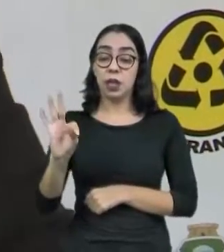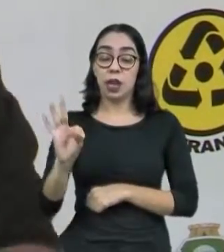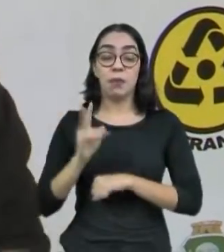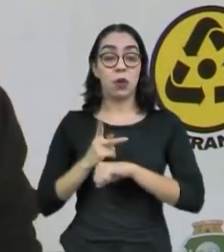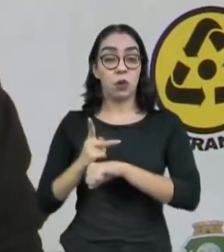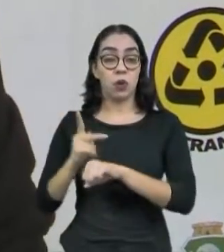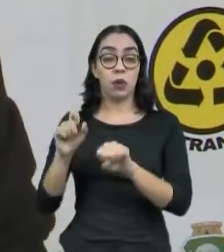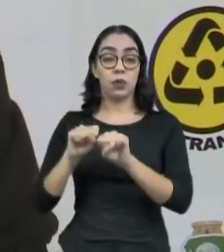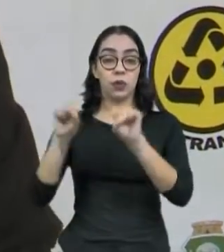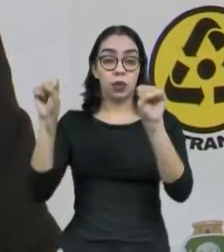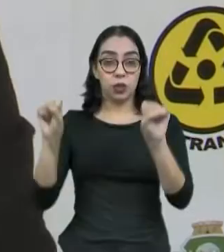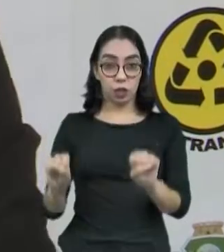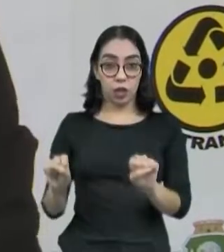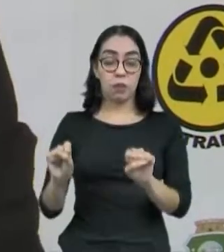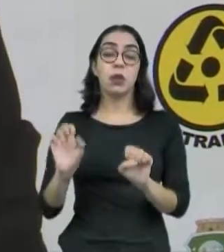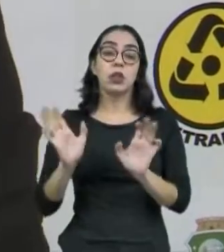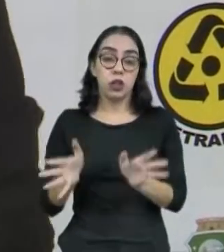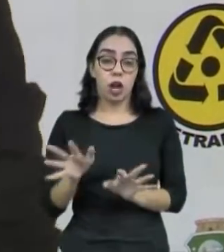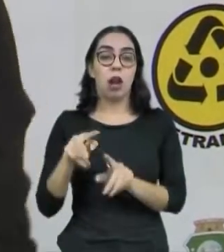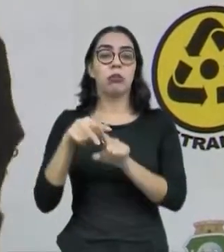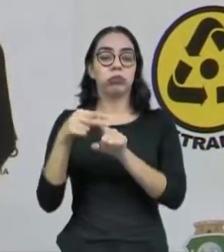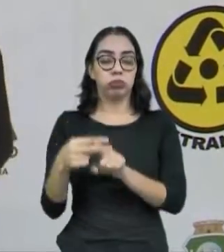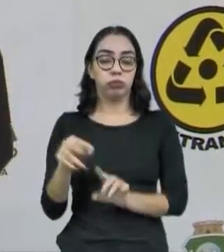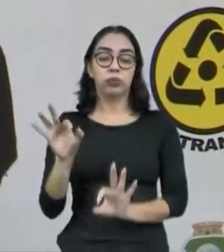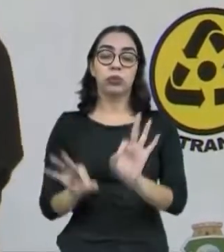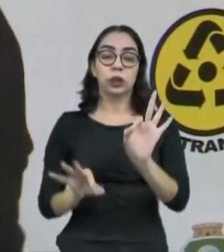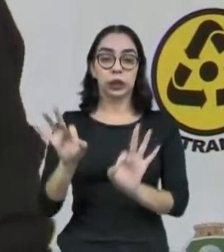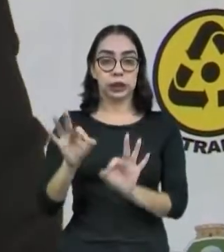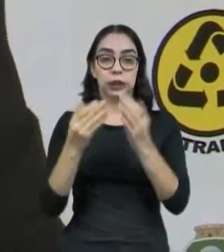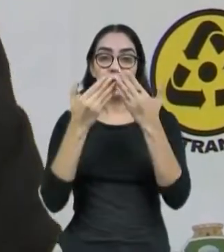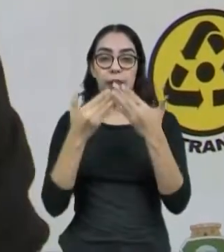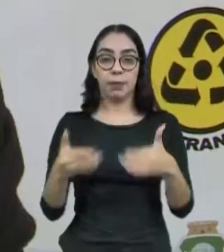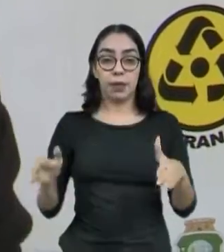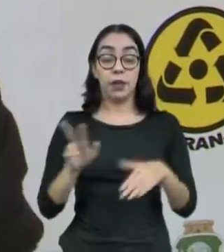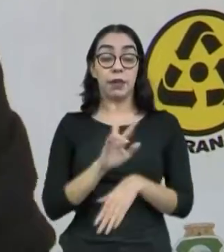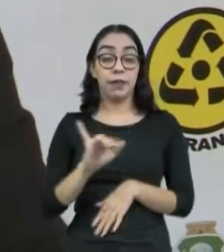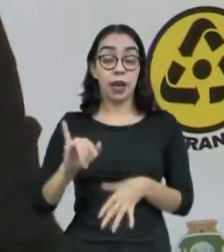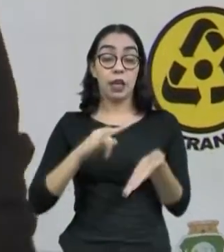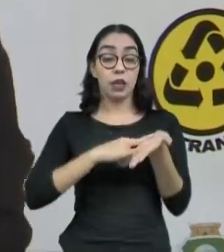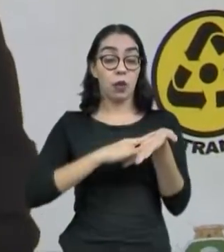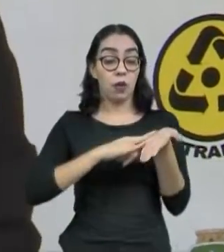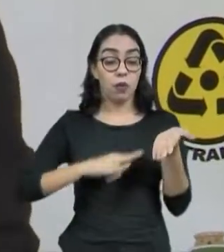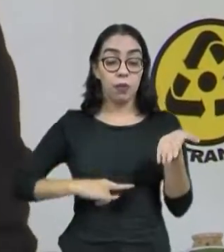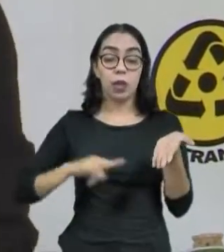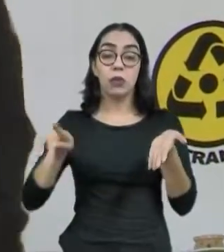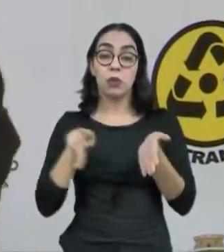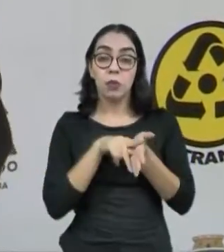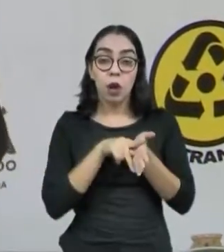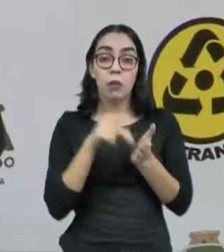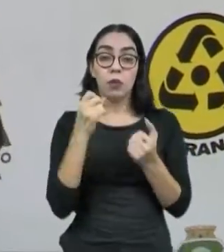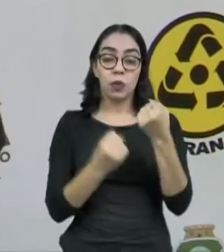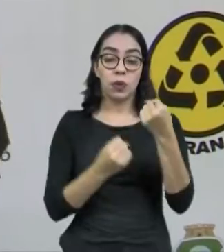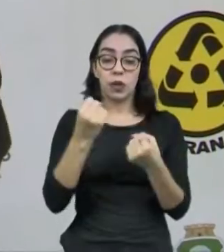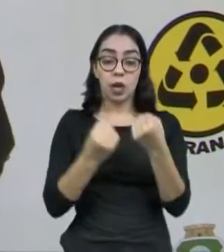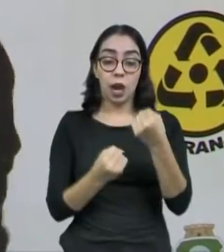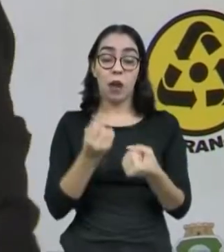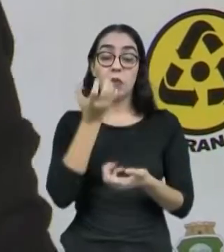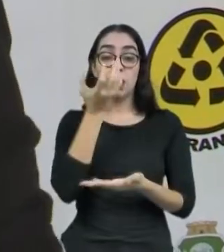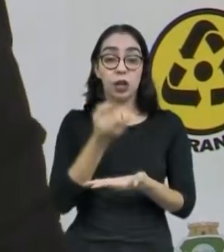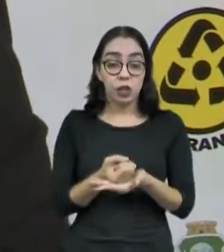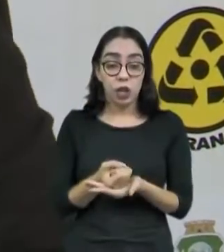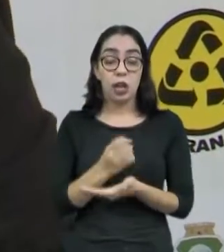já para recepcionar essa funcionabilidade. Nós temos as questões dos documentos do veículo, que você pode baixar também pela CDT.